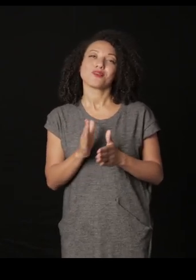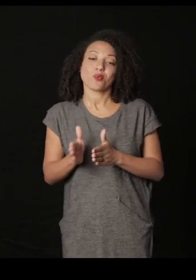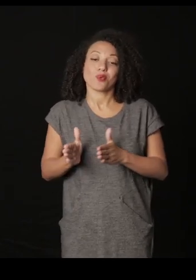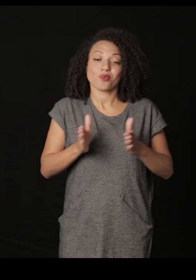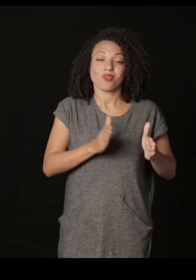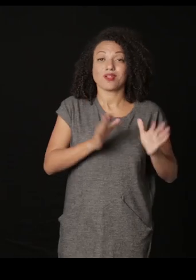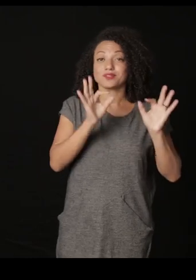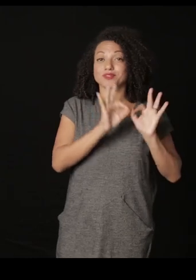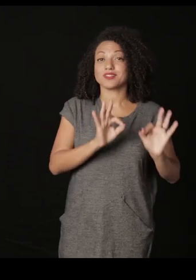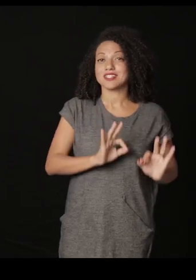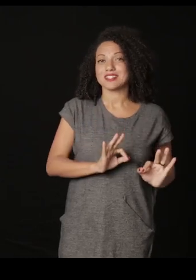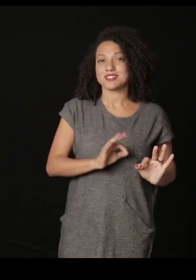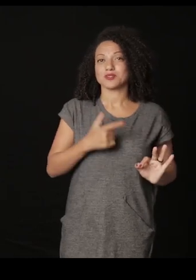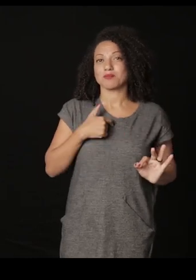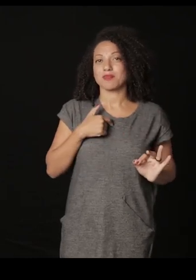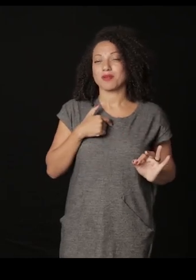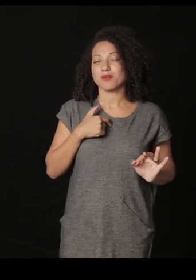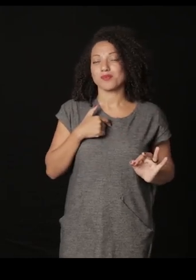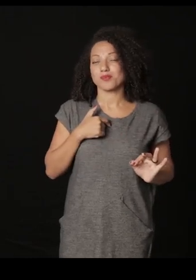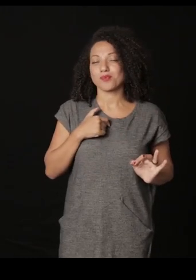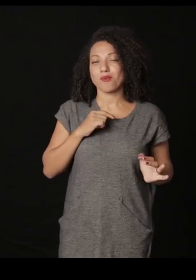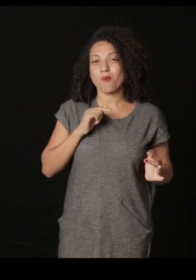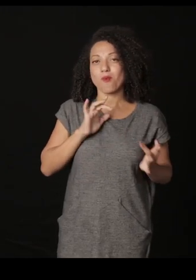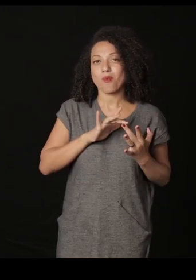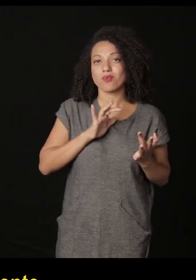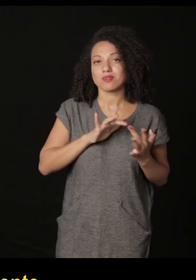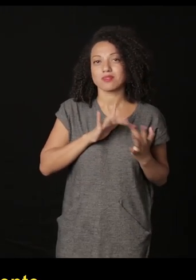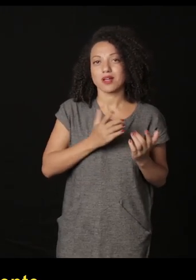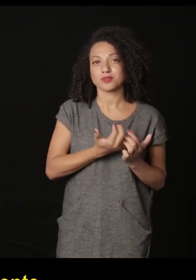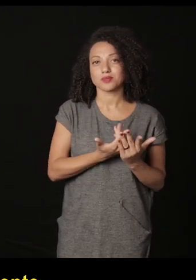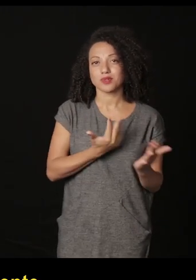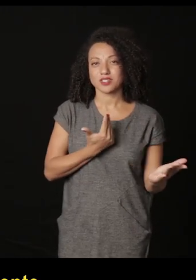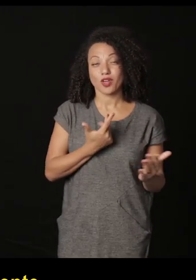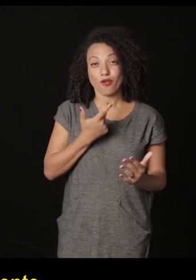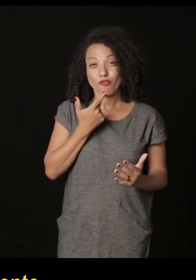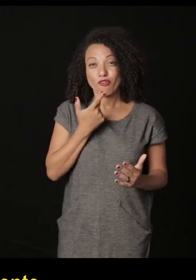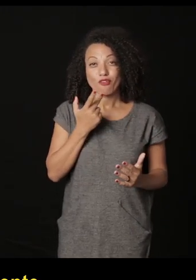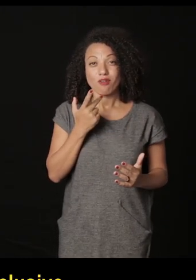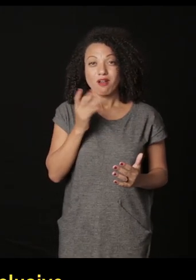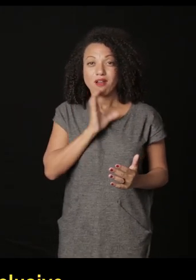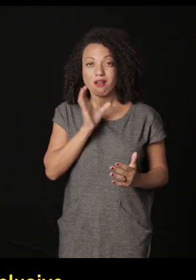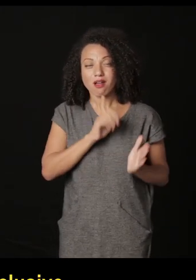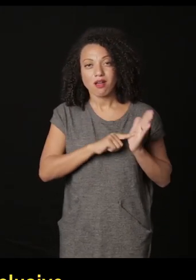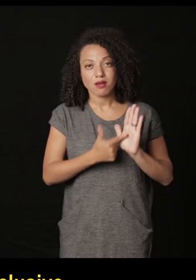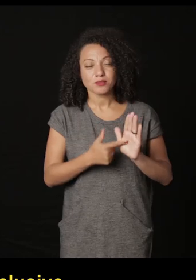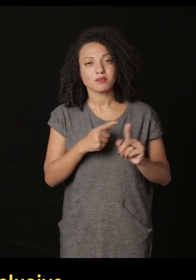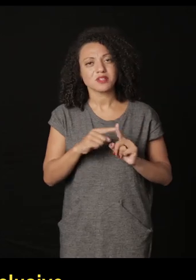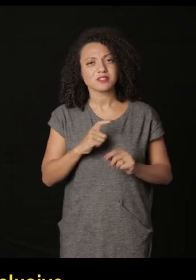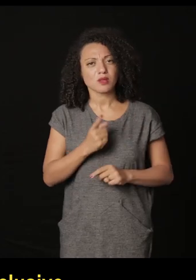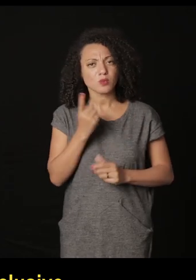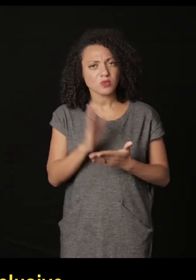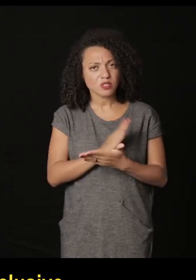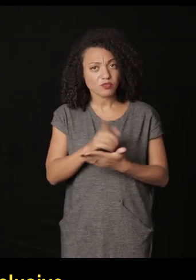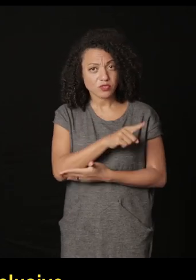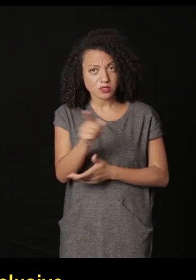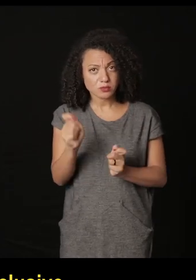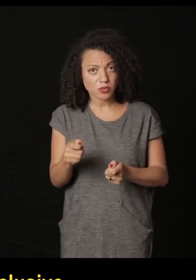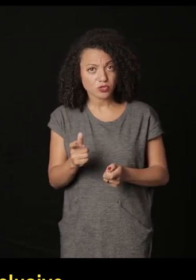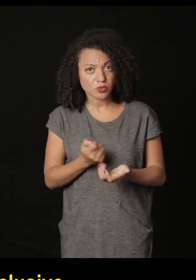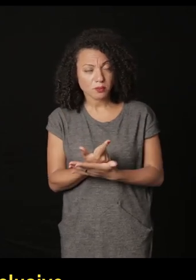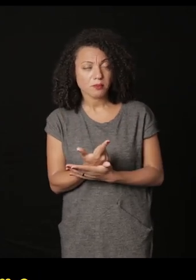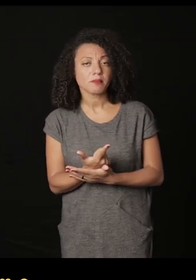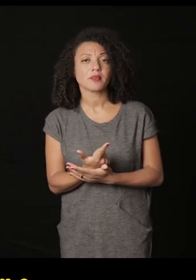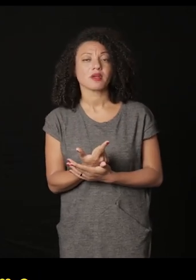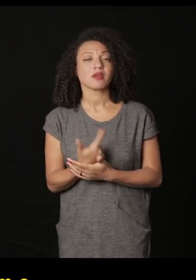feliz da relação da minha relação com os arquivos eu vou passar muito rapidamente mas tem um livro que inclusive vocês podem